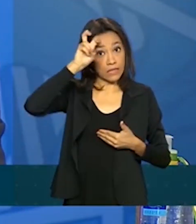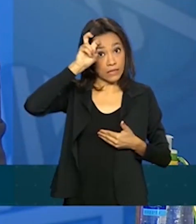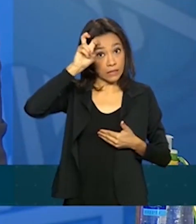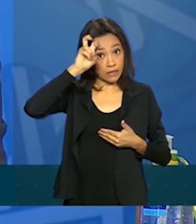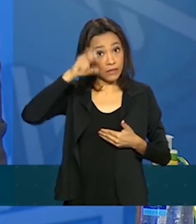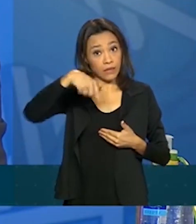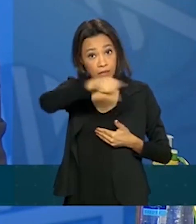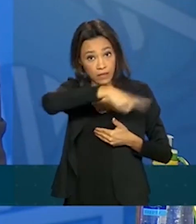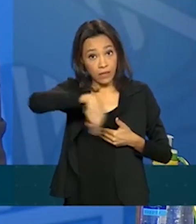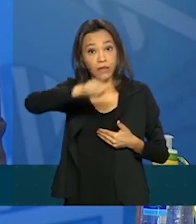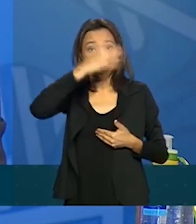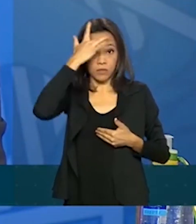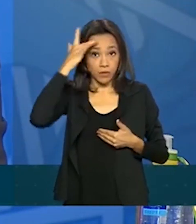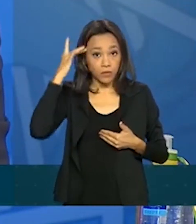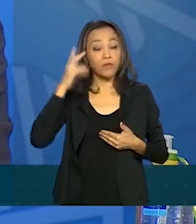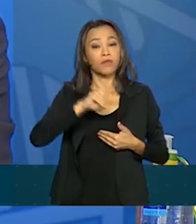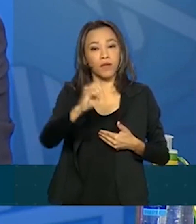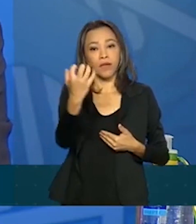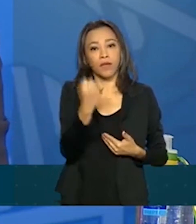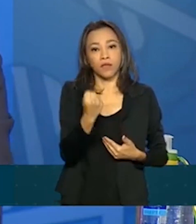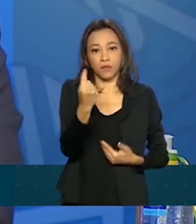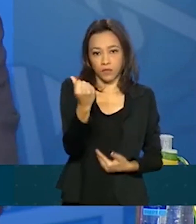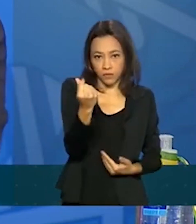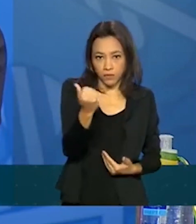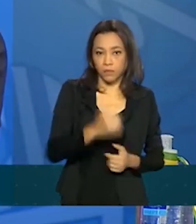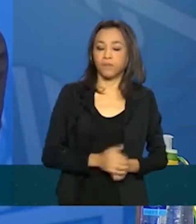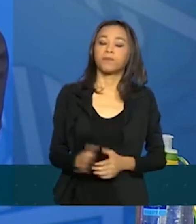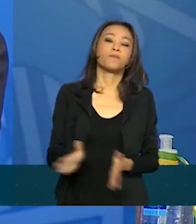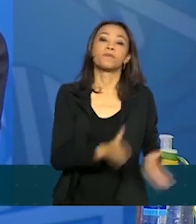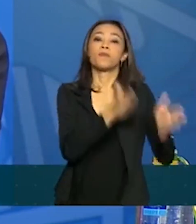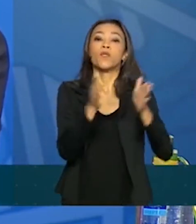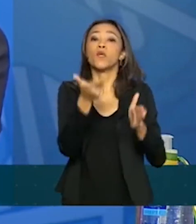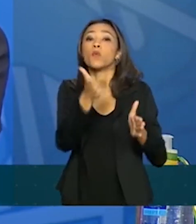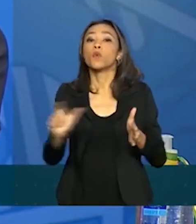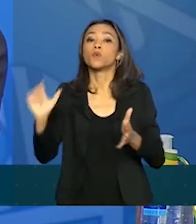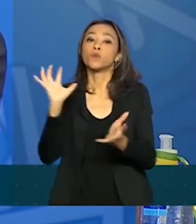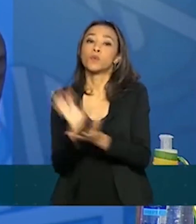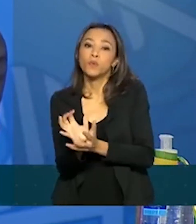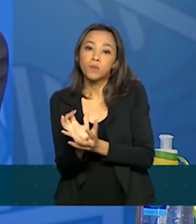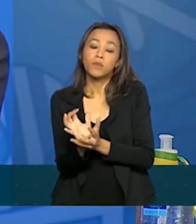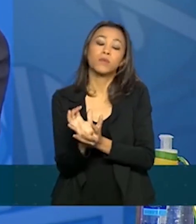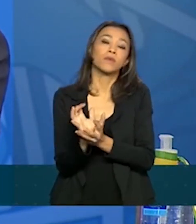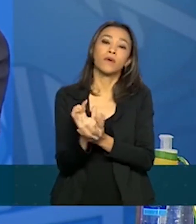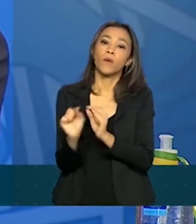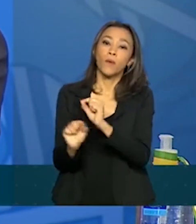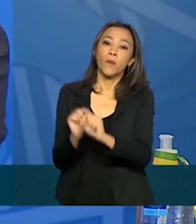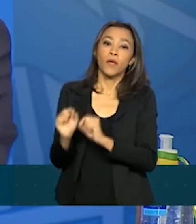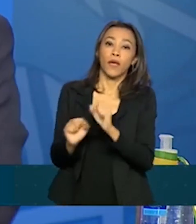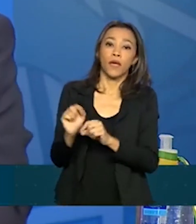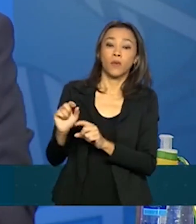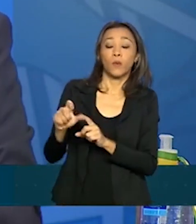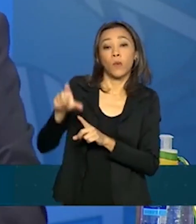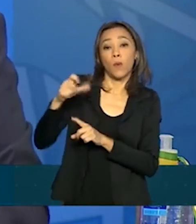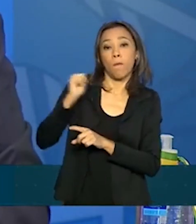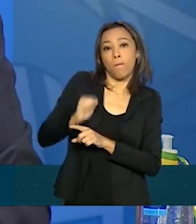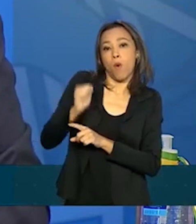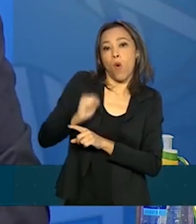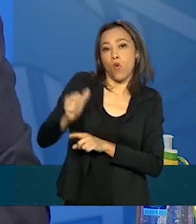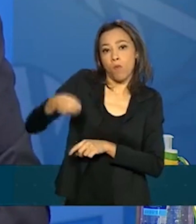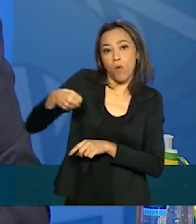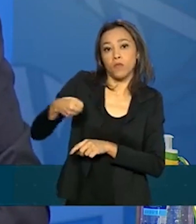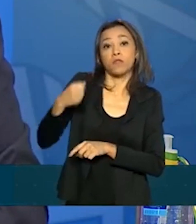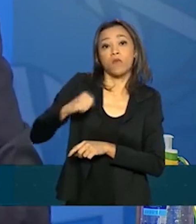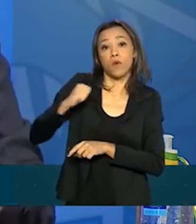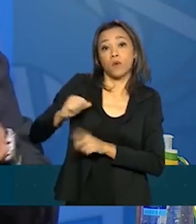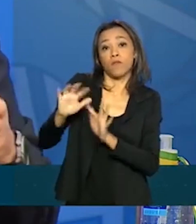já estarão recebendo. E o outro grupamento, então, que é o do Bolsa Família, onde